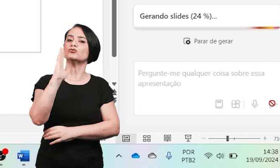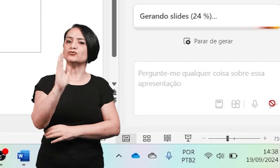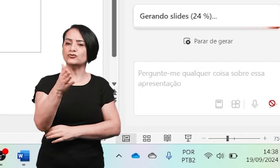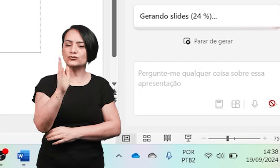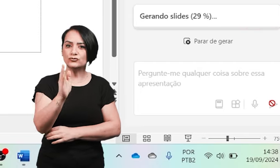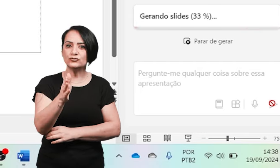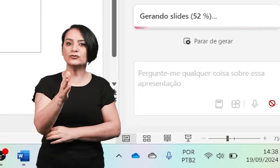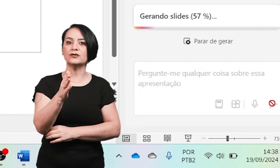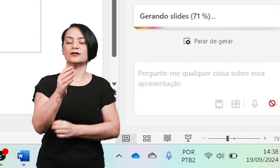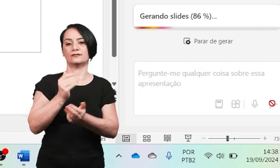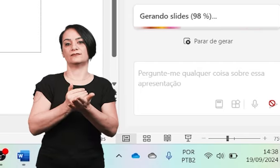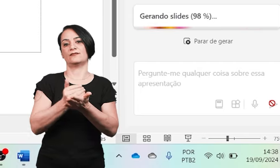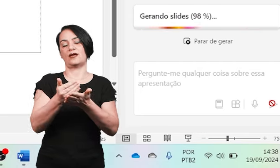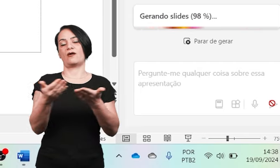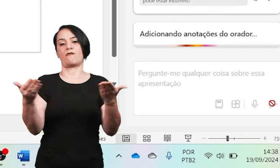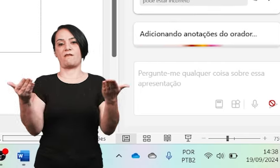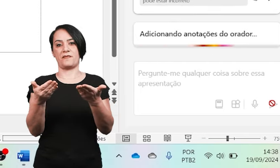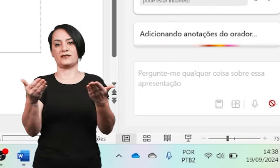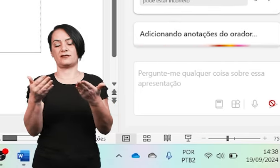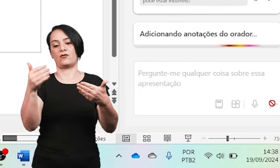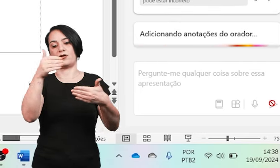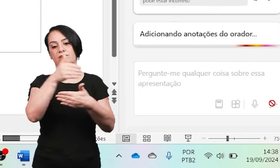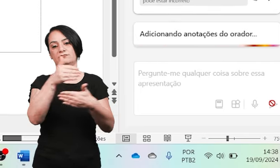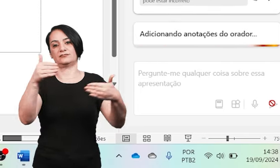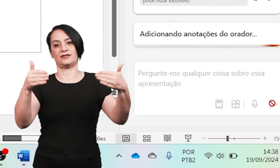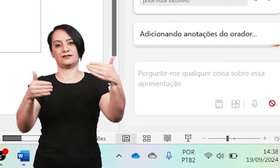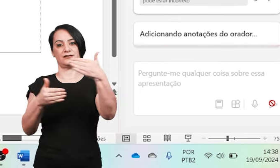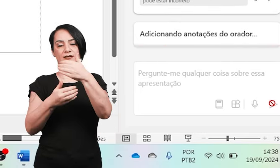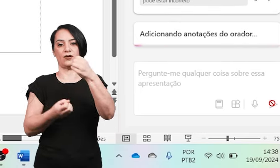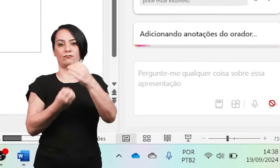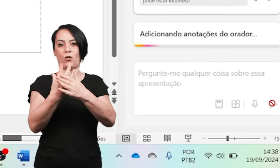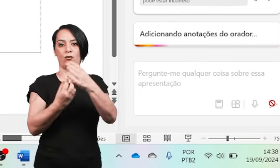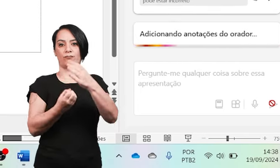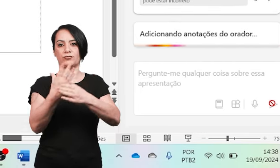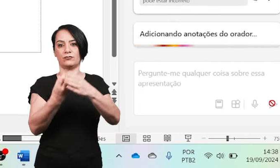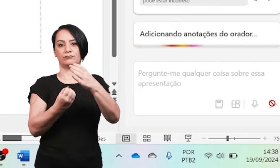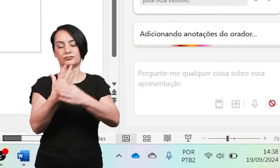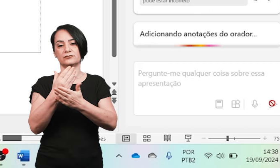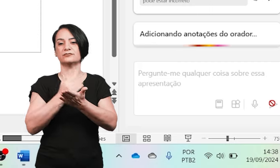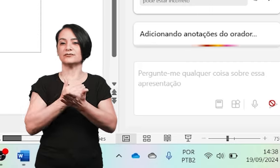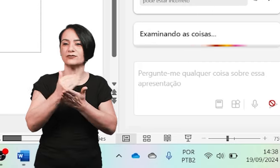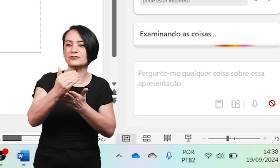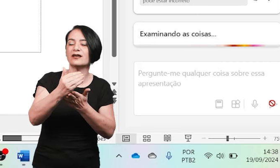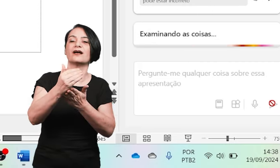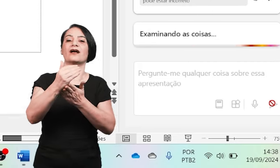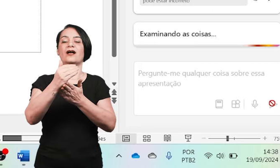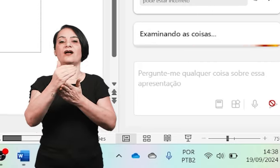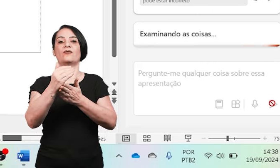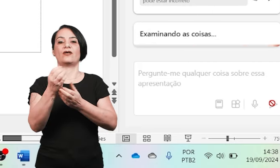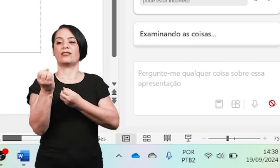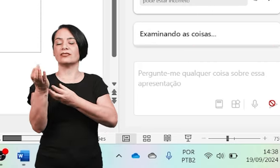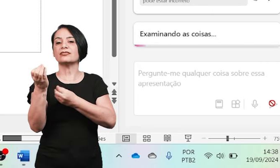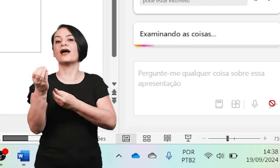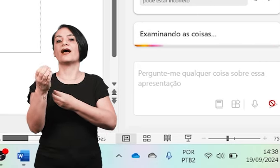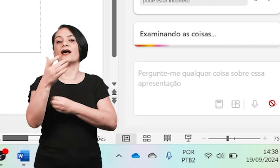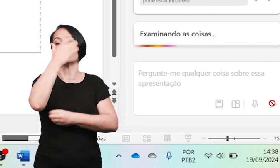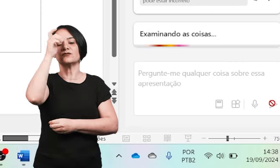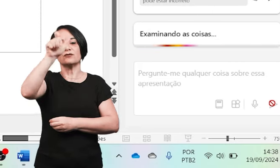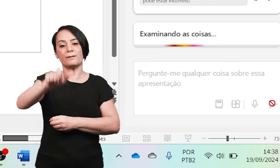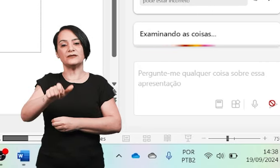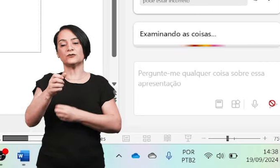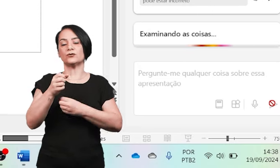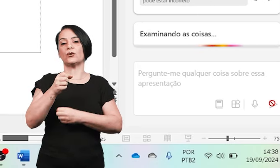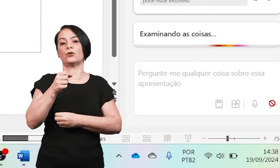apresentação e ele vai começar agora a gerar os slides. Então, primeiro ali colocou a introdução ao Outbox, dados sobre o apresentador,